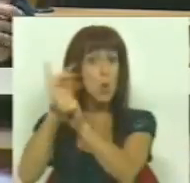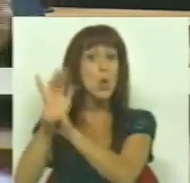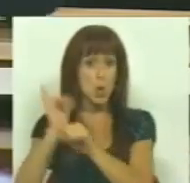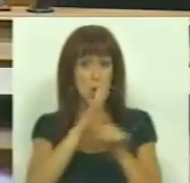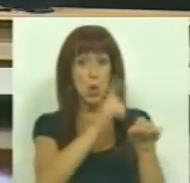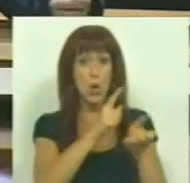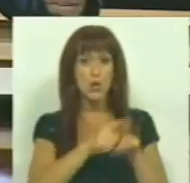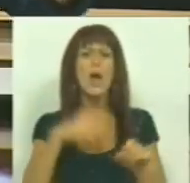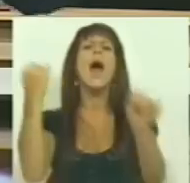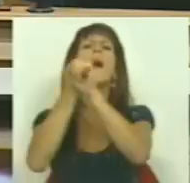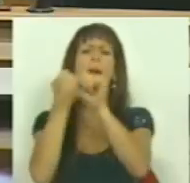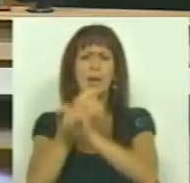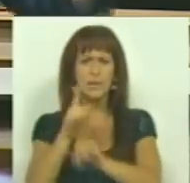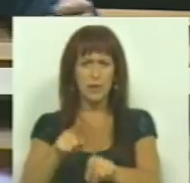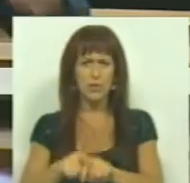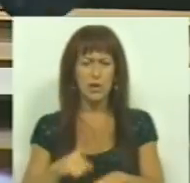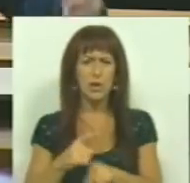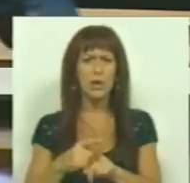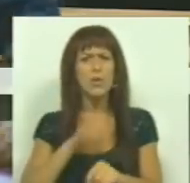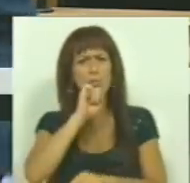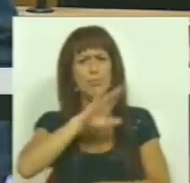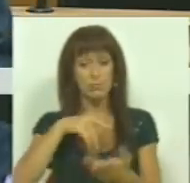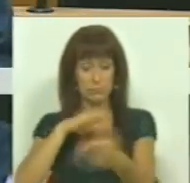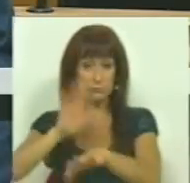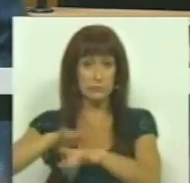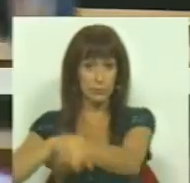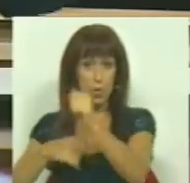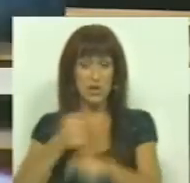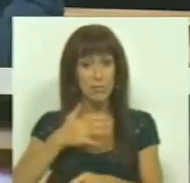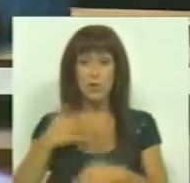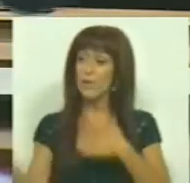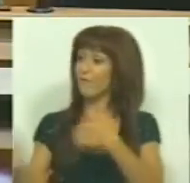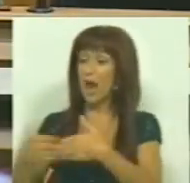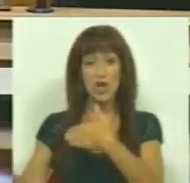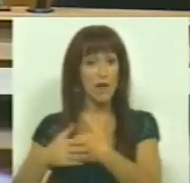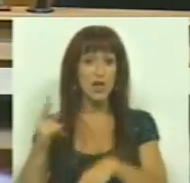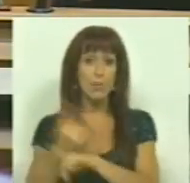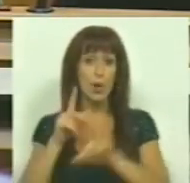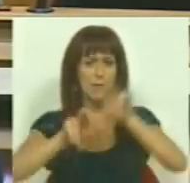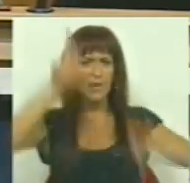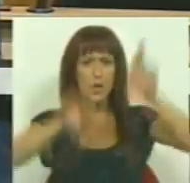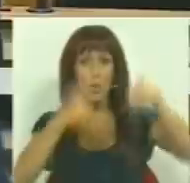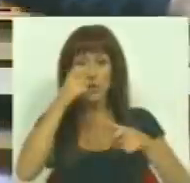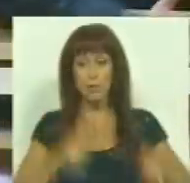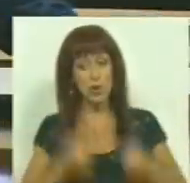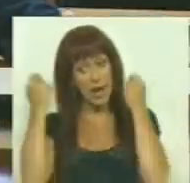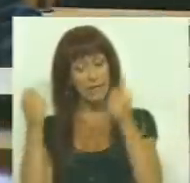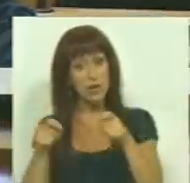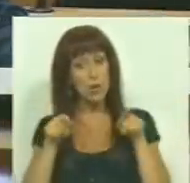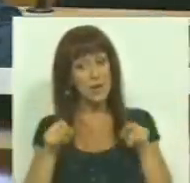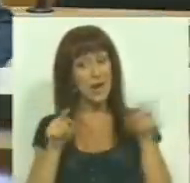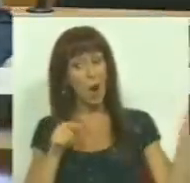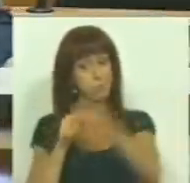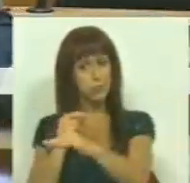atividades produtivas daquela empresa, que foram fechadas porque os acionistas e os investidores que aí